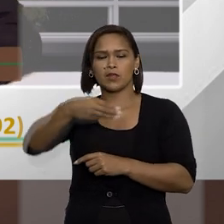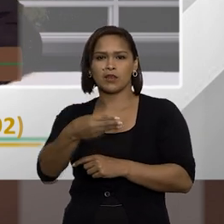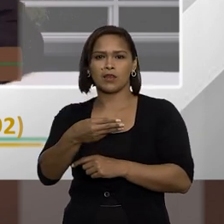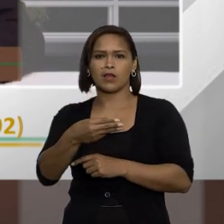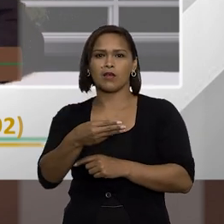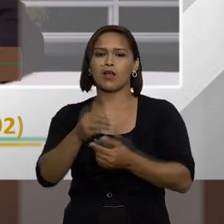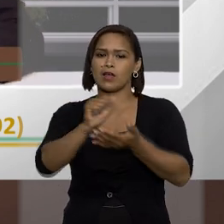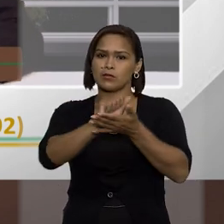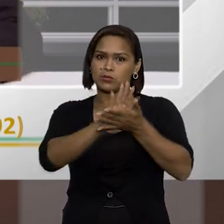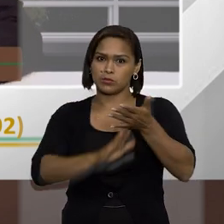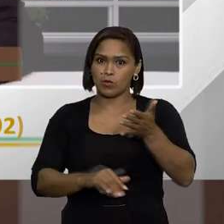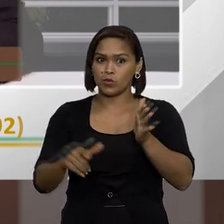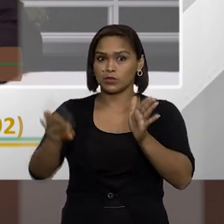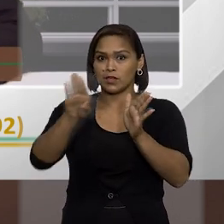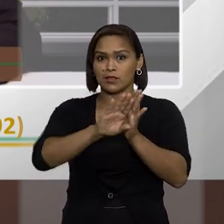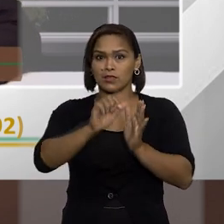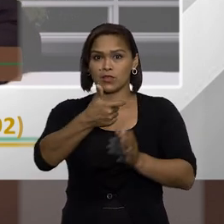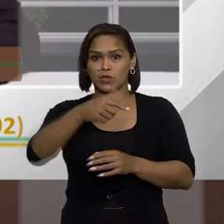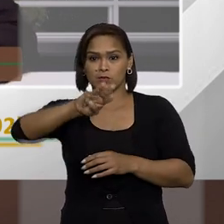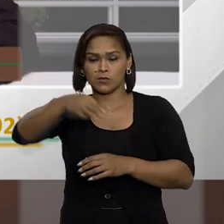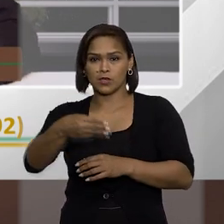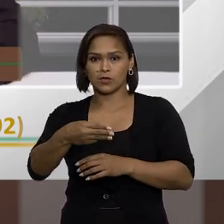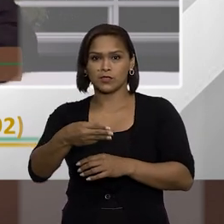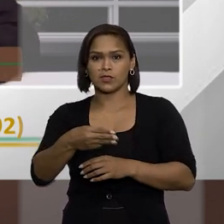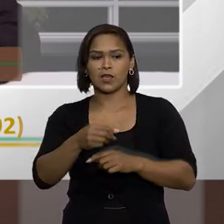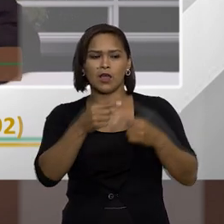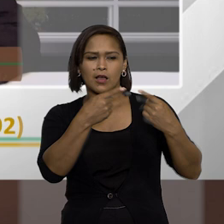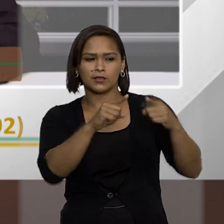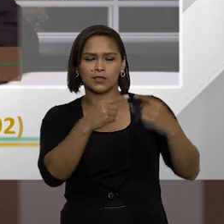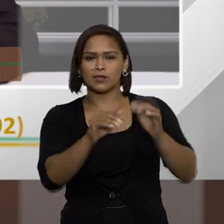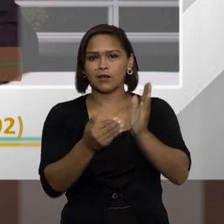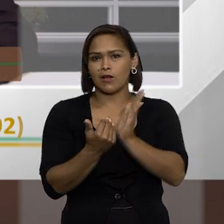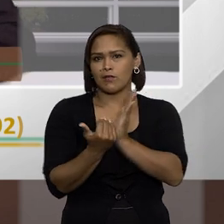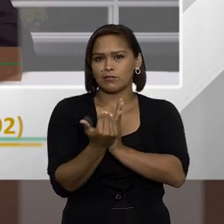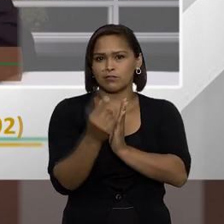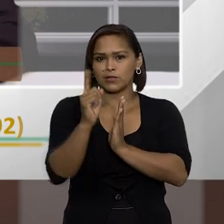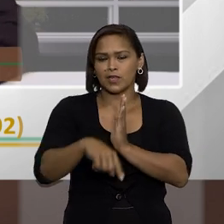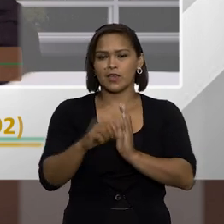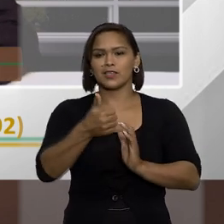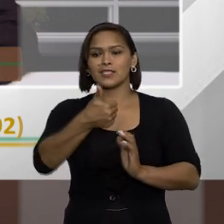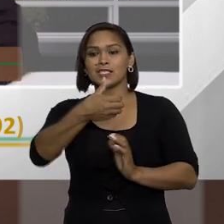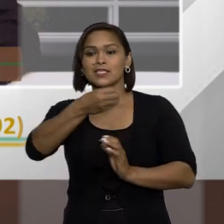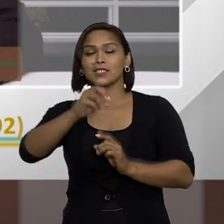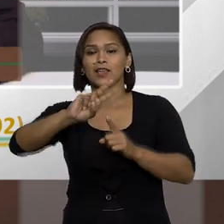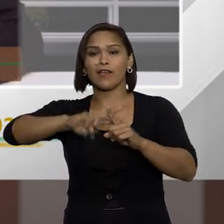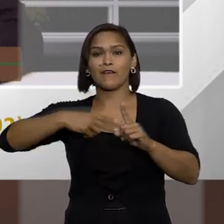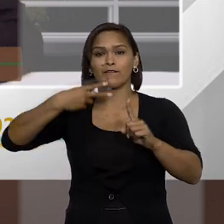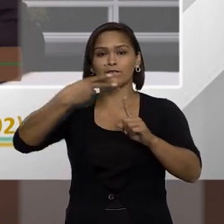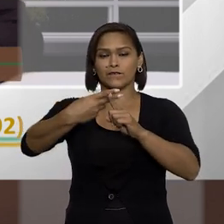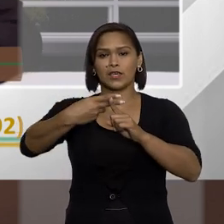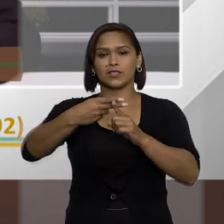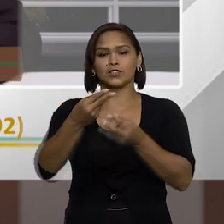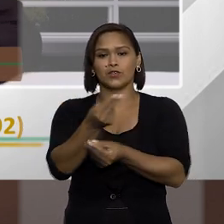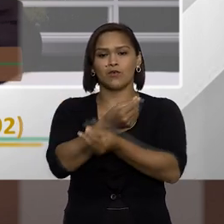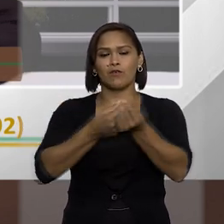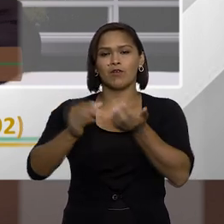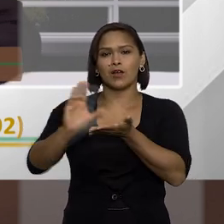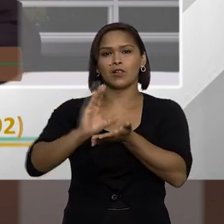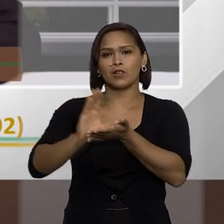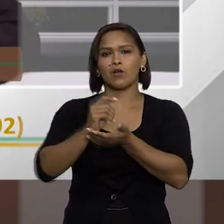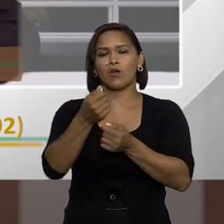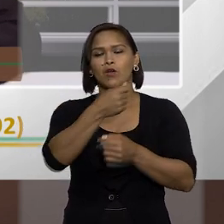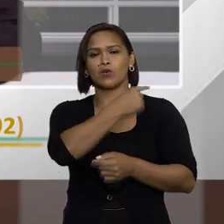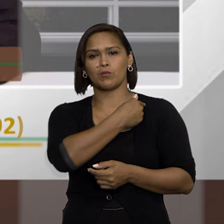milhão de prejuízo erário. A multa pode ser de até dois milhões. E quando for atentar contra princípios, até cem vezes o valor da remuneração